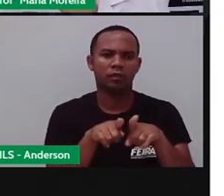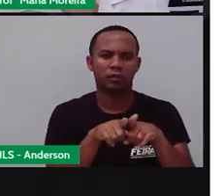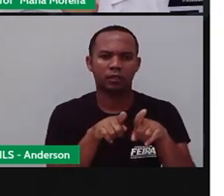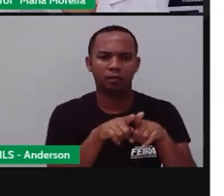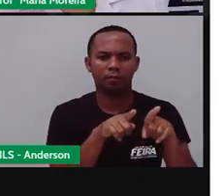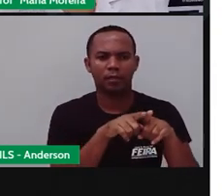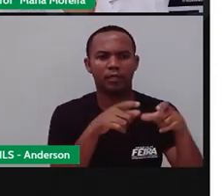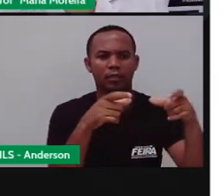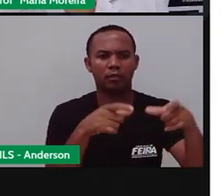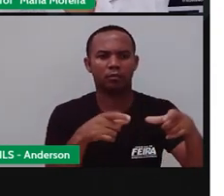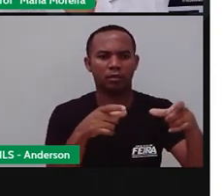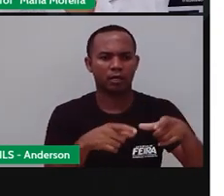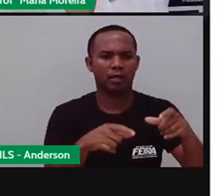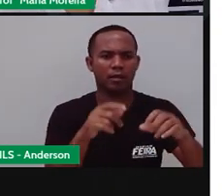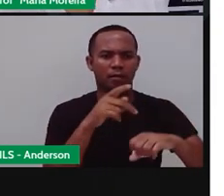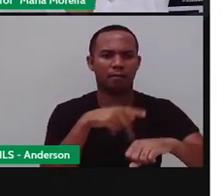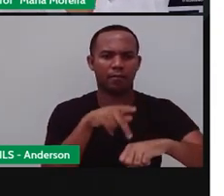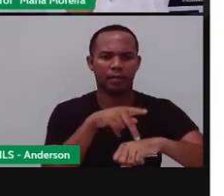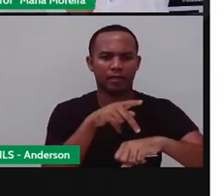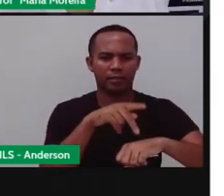continente africano, tá?